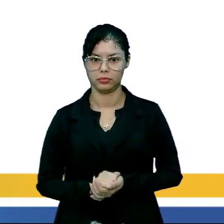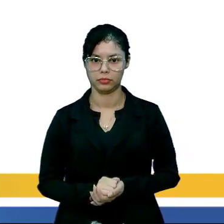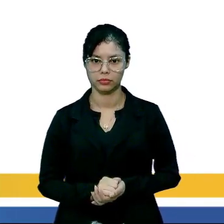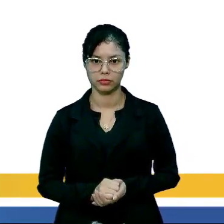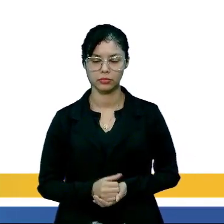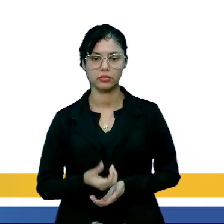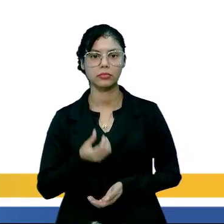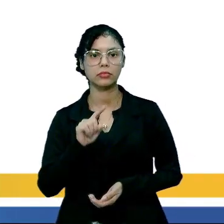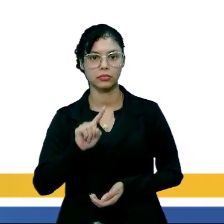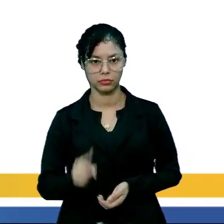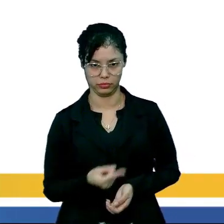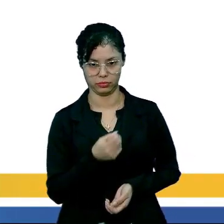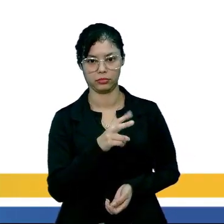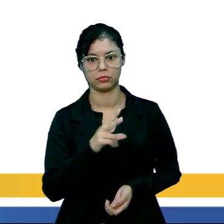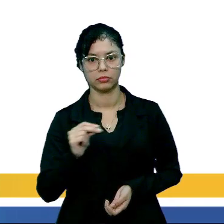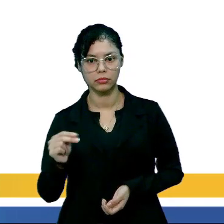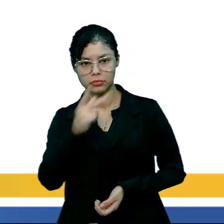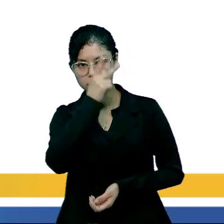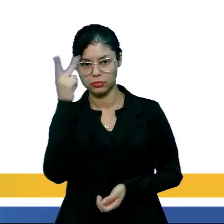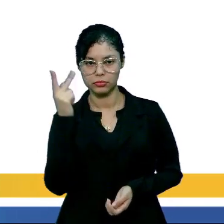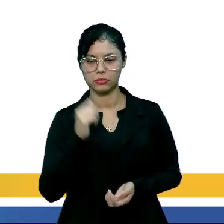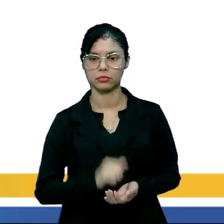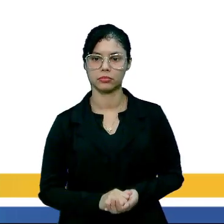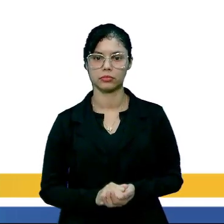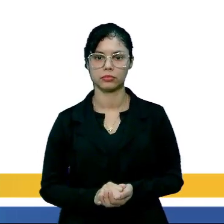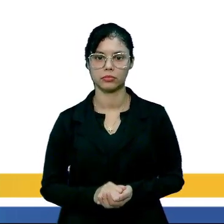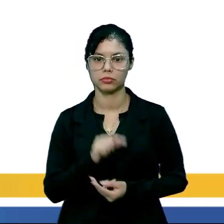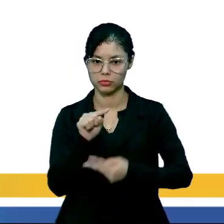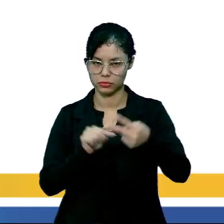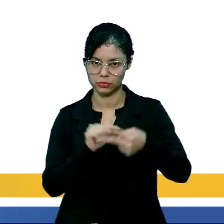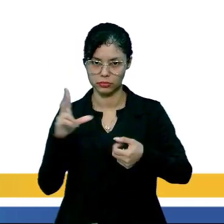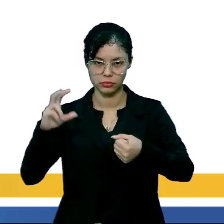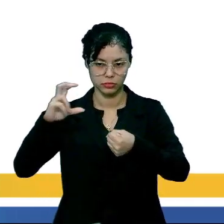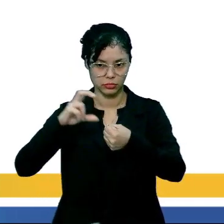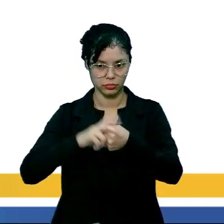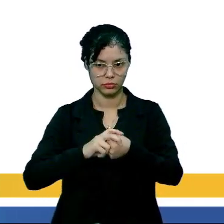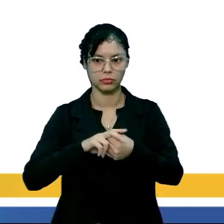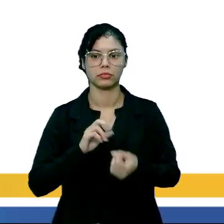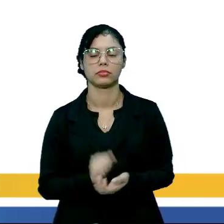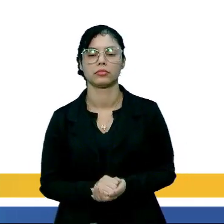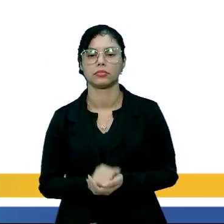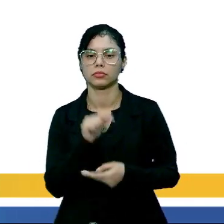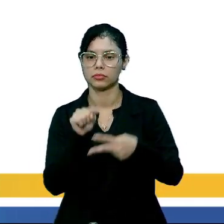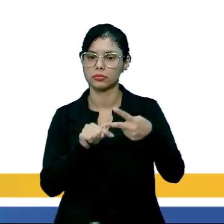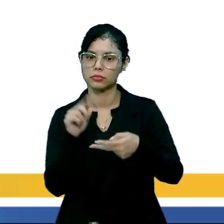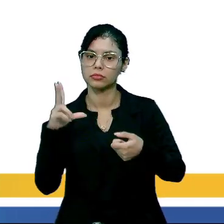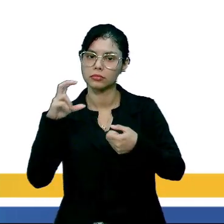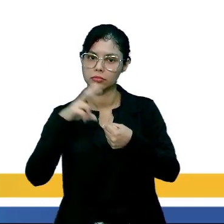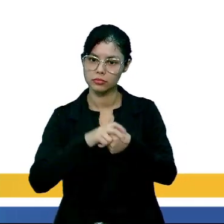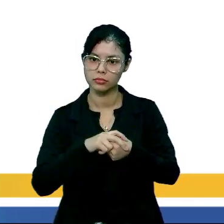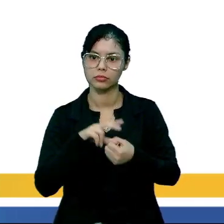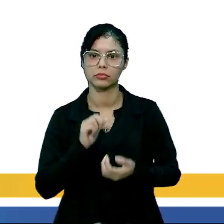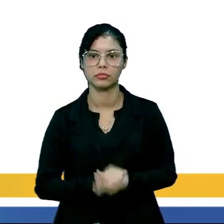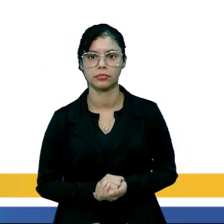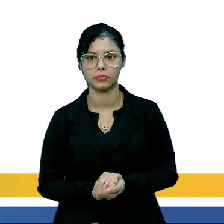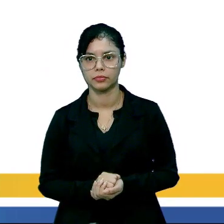6.500 pessoas contraíram ambos os vírus. Ou seja, os dois vírus.